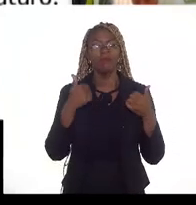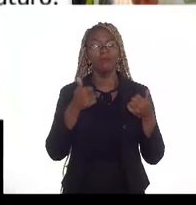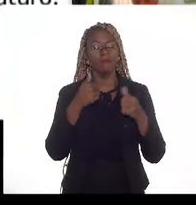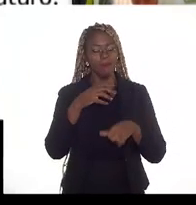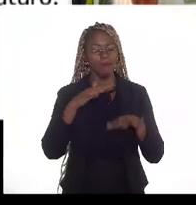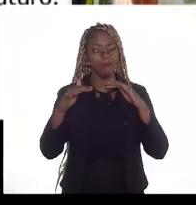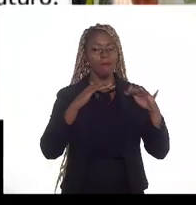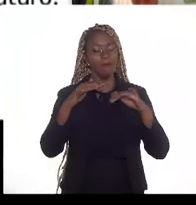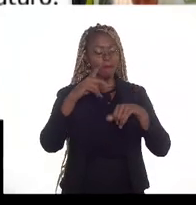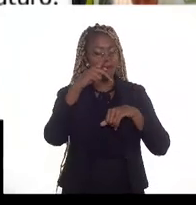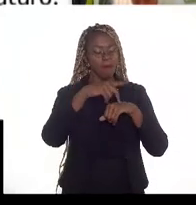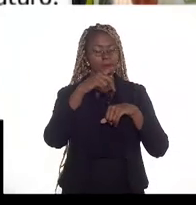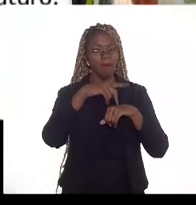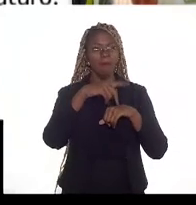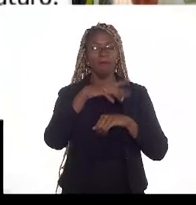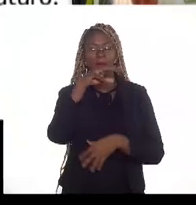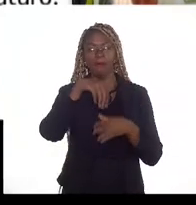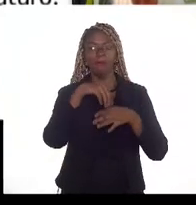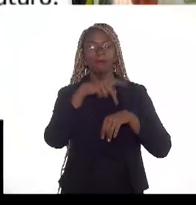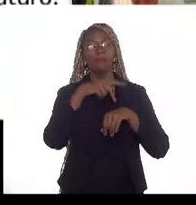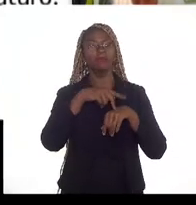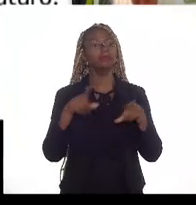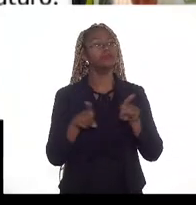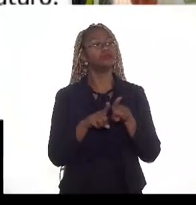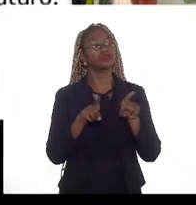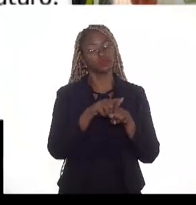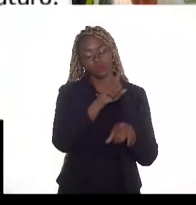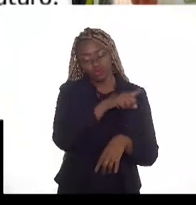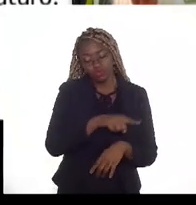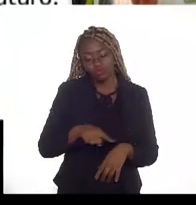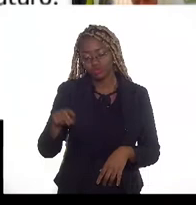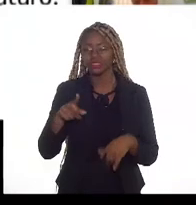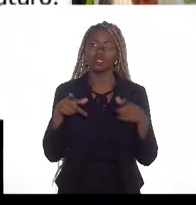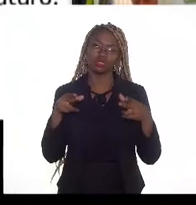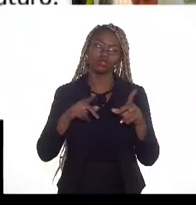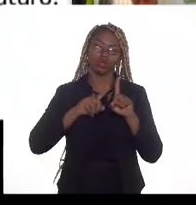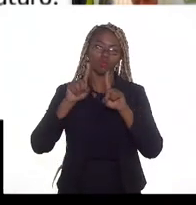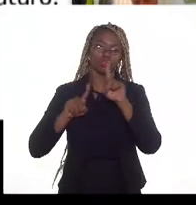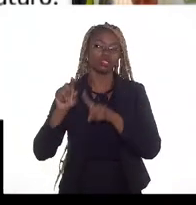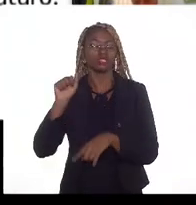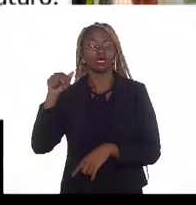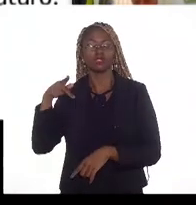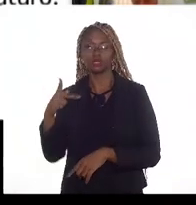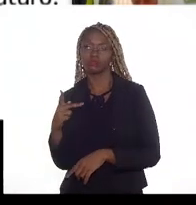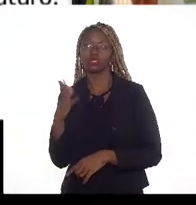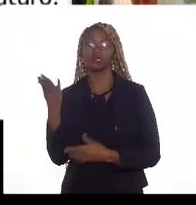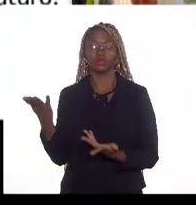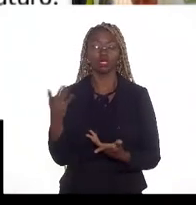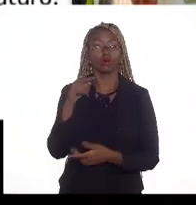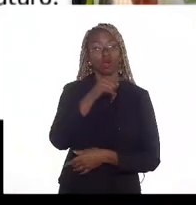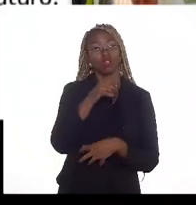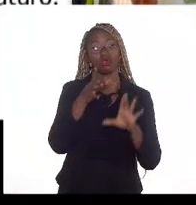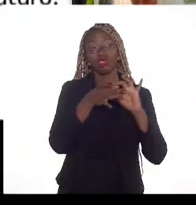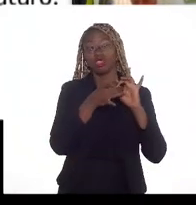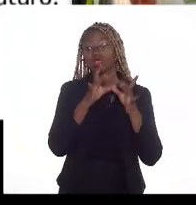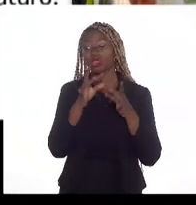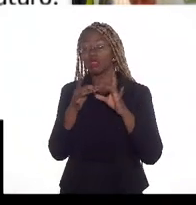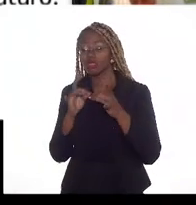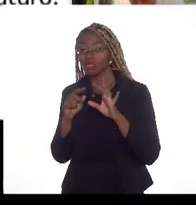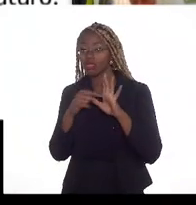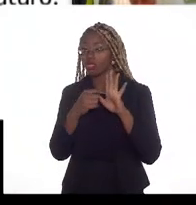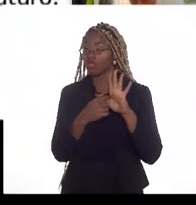rochas e chegar nos postos produtores, como foi mostrado pelo gráfico do DNP. Então, nesse contexto, a gente tem que